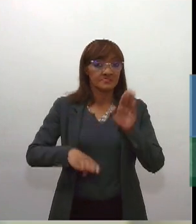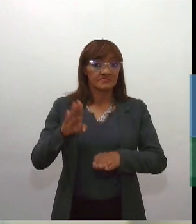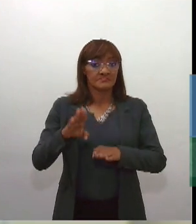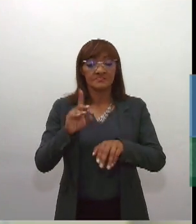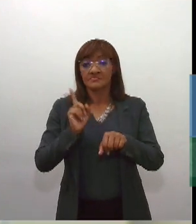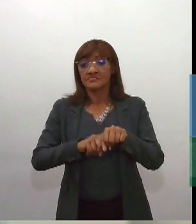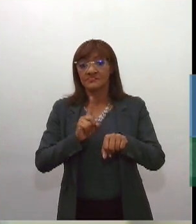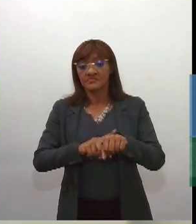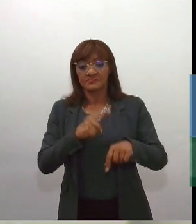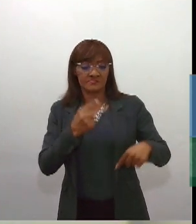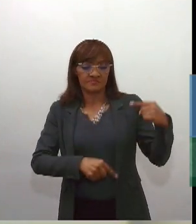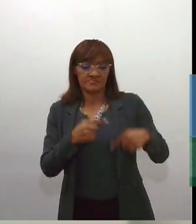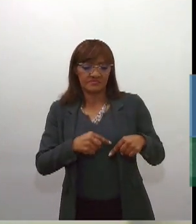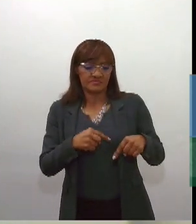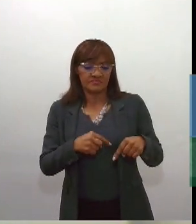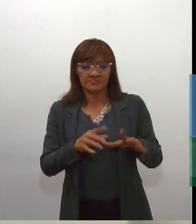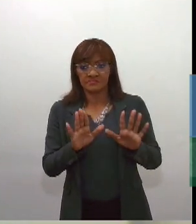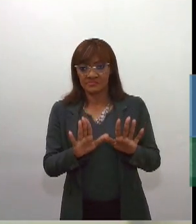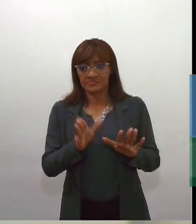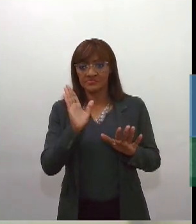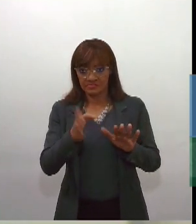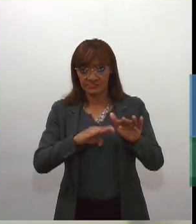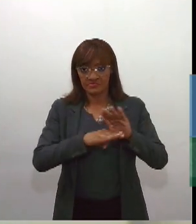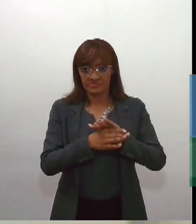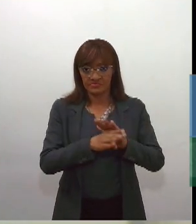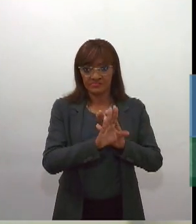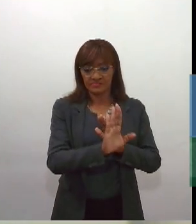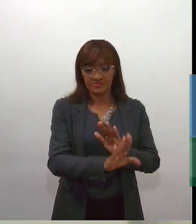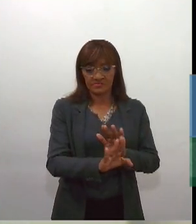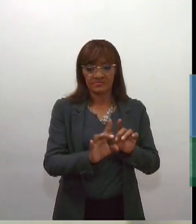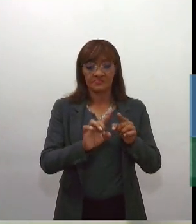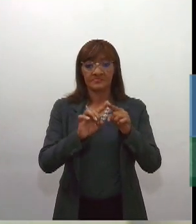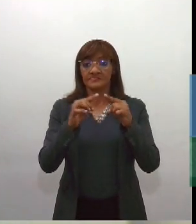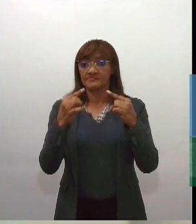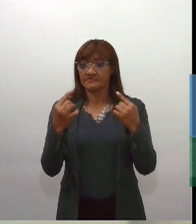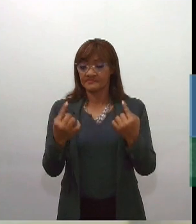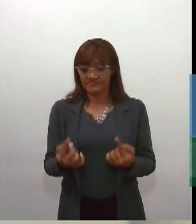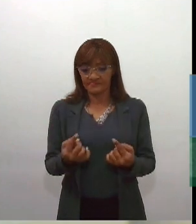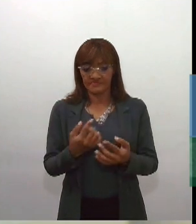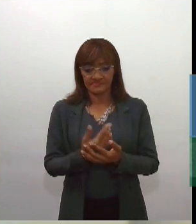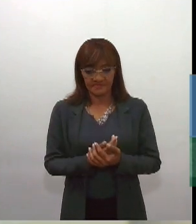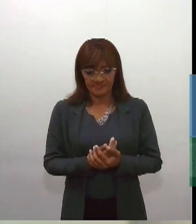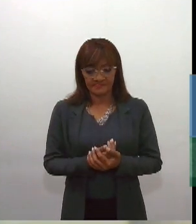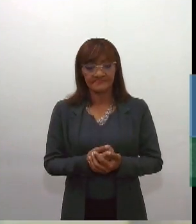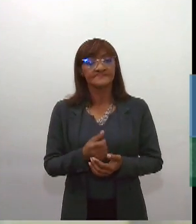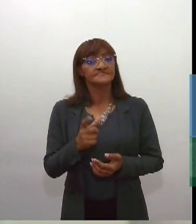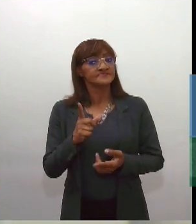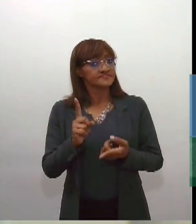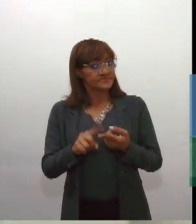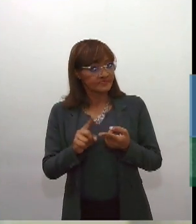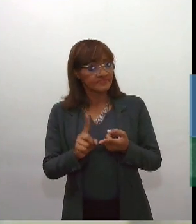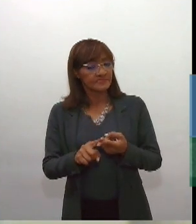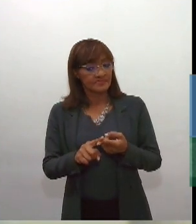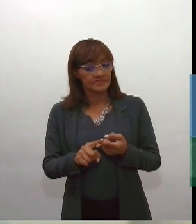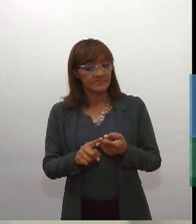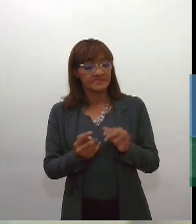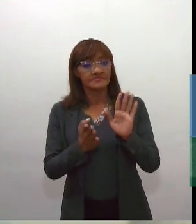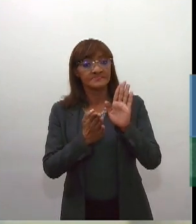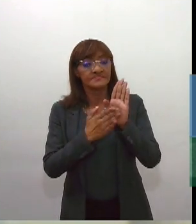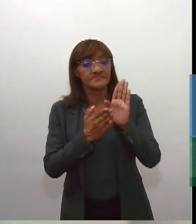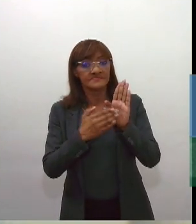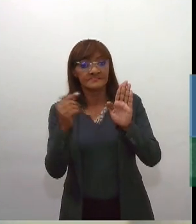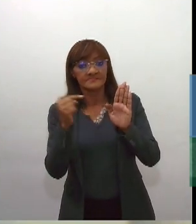política, mas para além disso, que é próprio da política, existe nessa proposta específica um certo